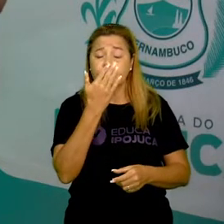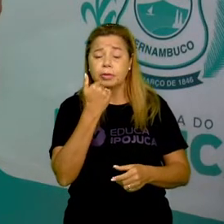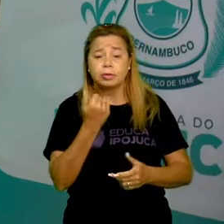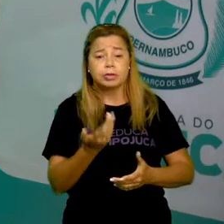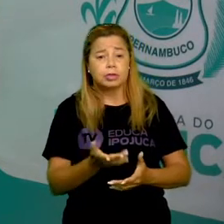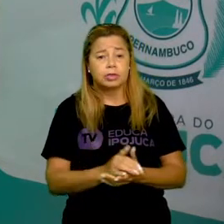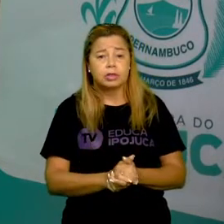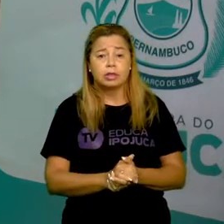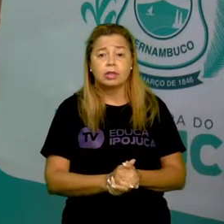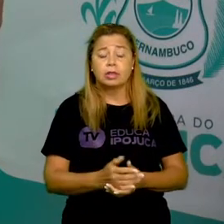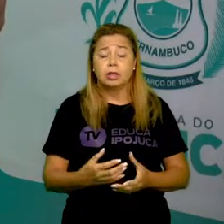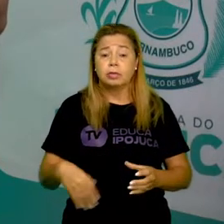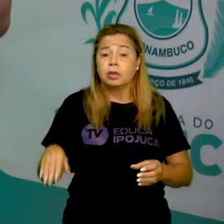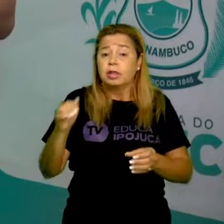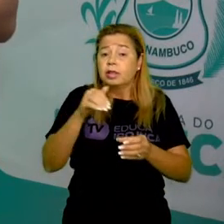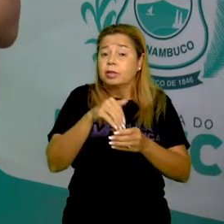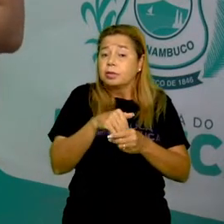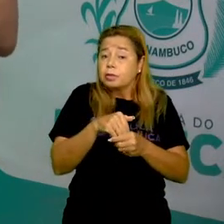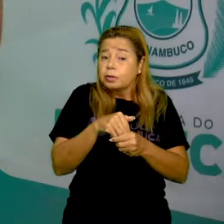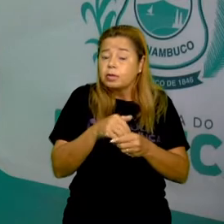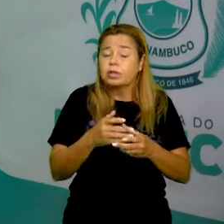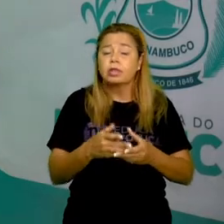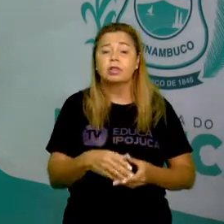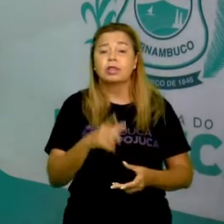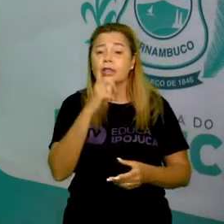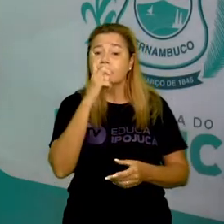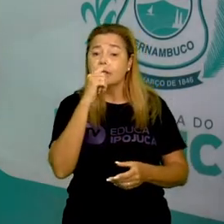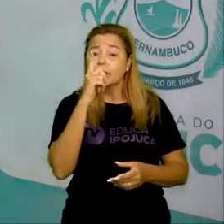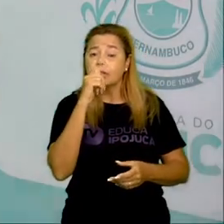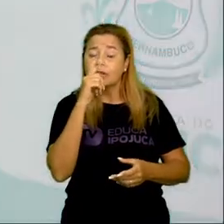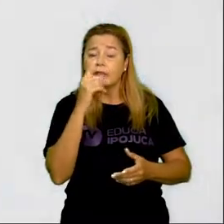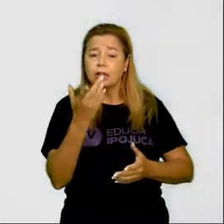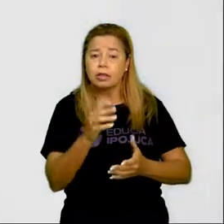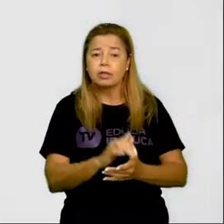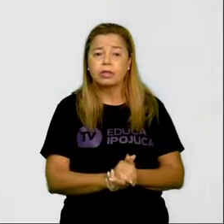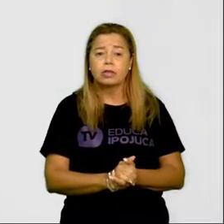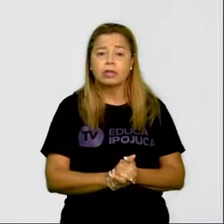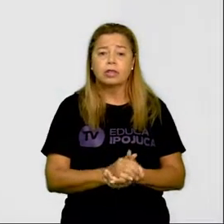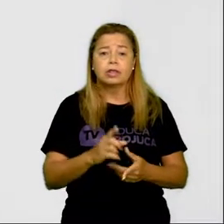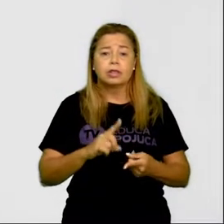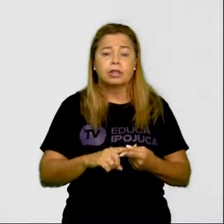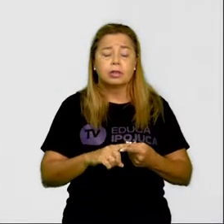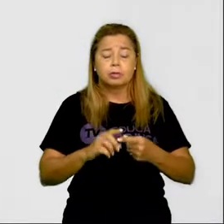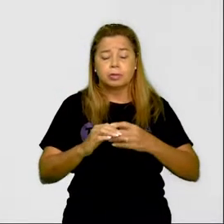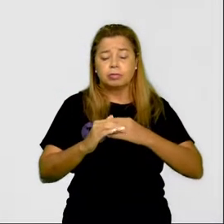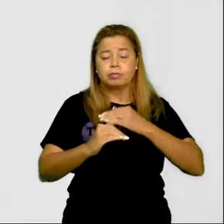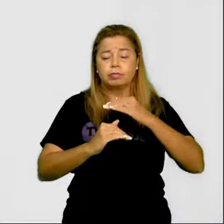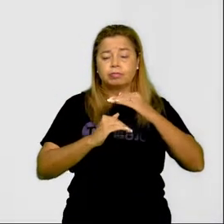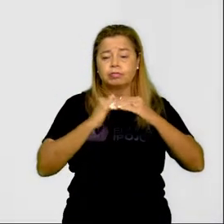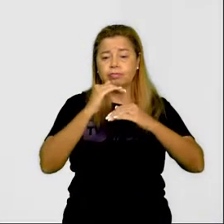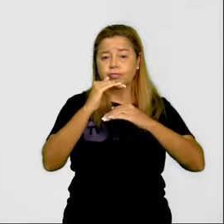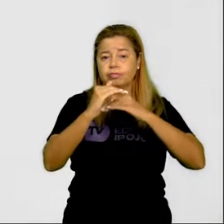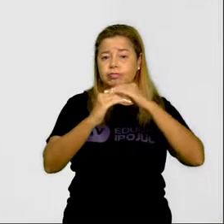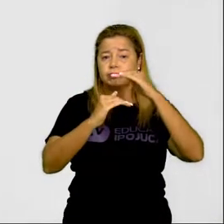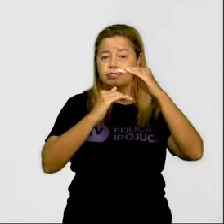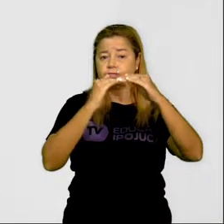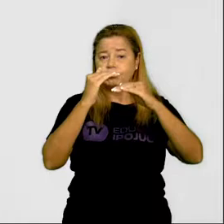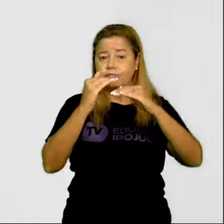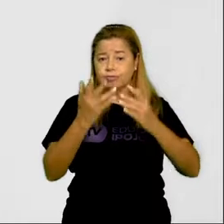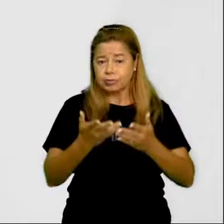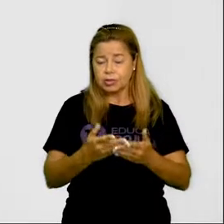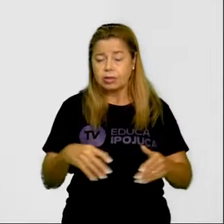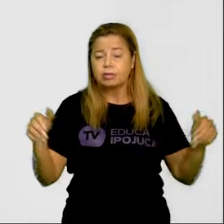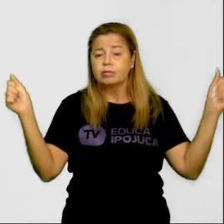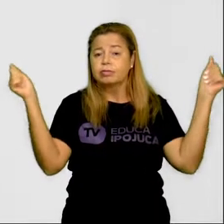para armazenar água. E aqui nós temos a construção da arte na parede. Está vendo? Ele